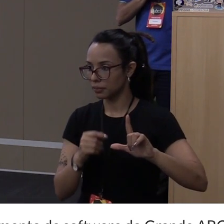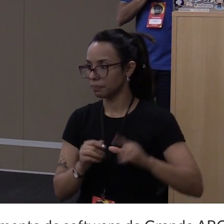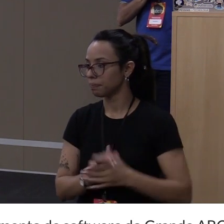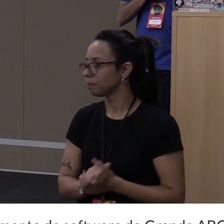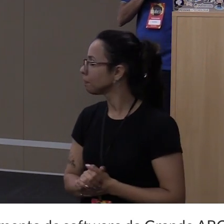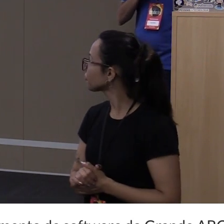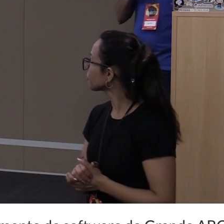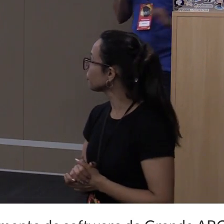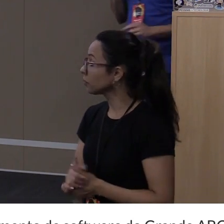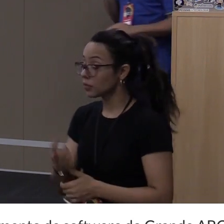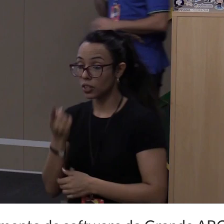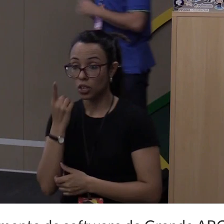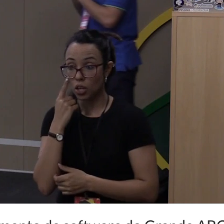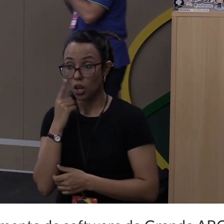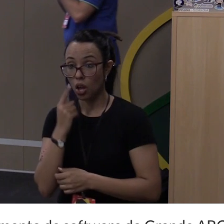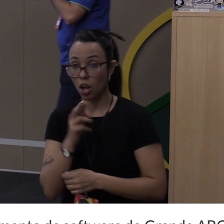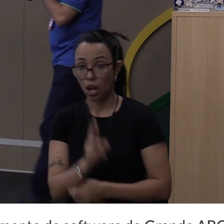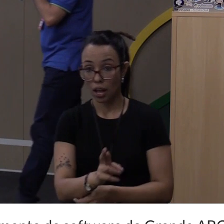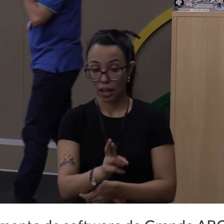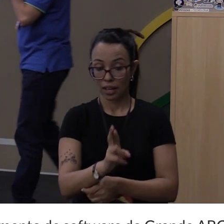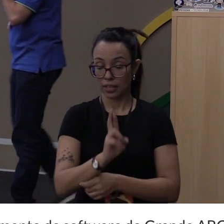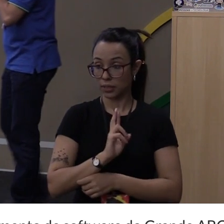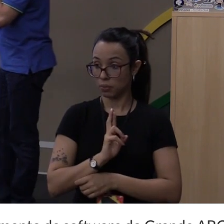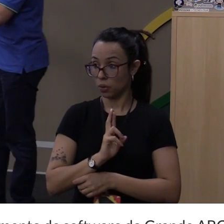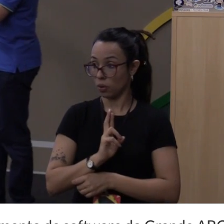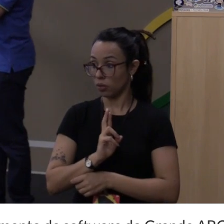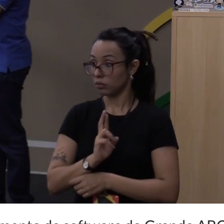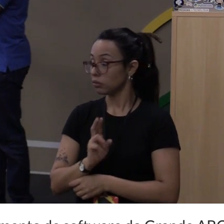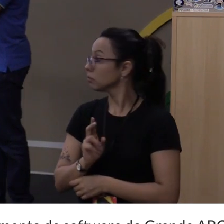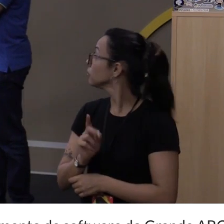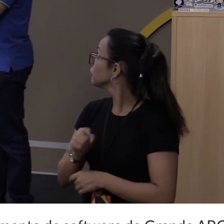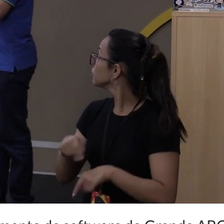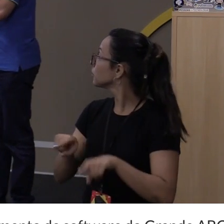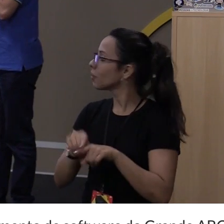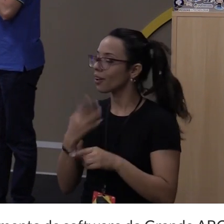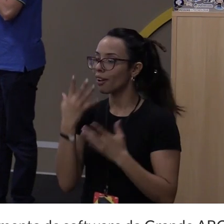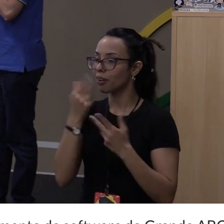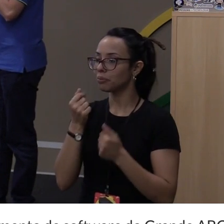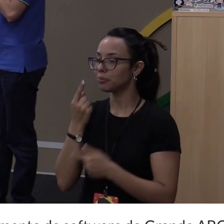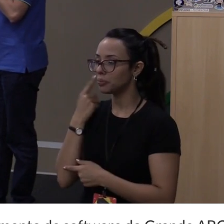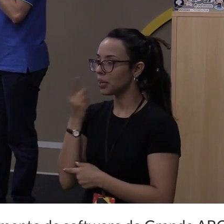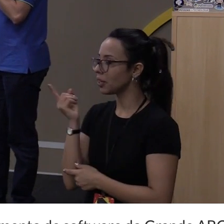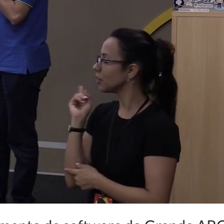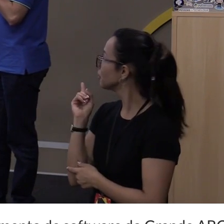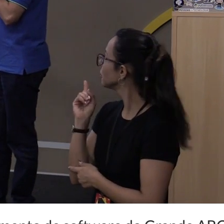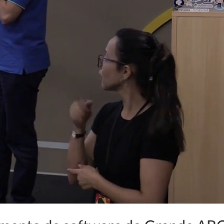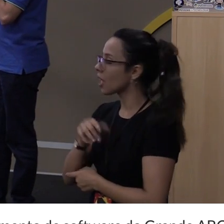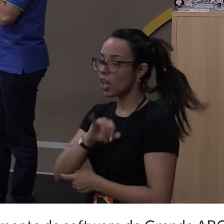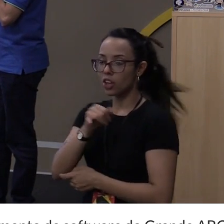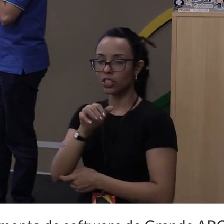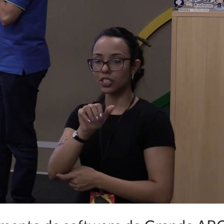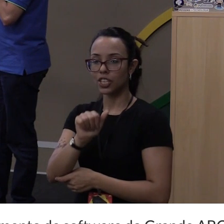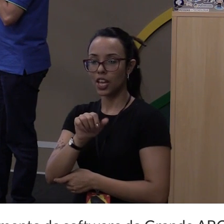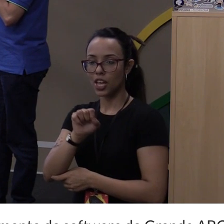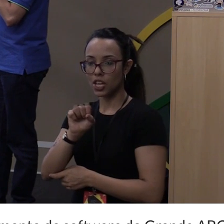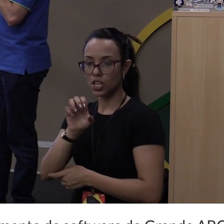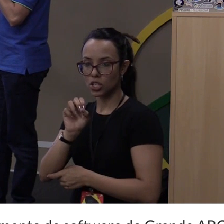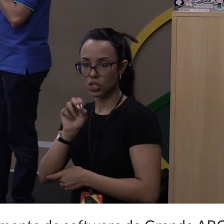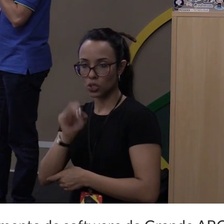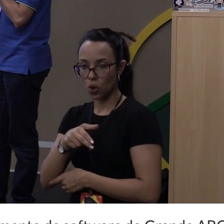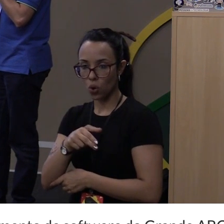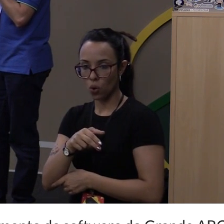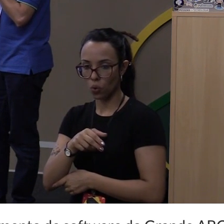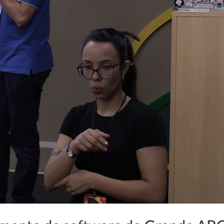Olha só! E o retorno desses requests, olha que bonitinho! É um JSON todo bonitinho aqui, já tem todas as